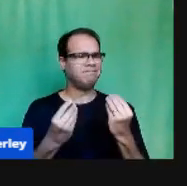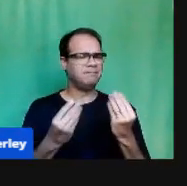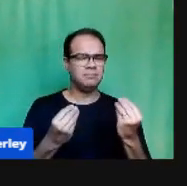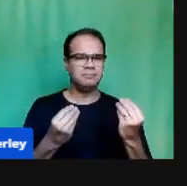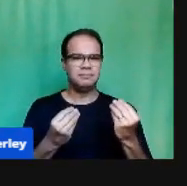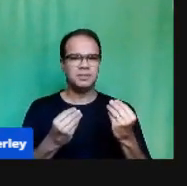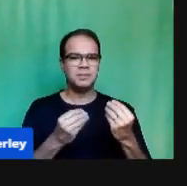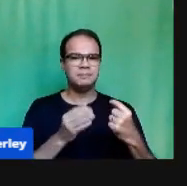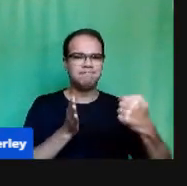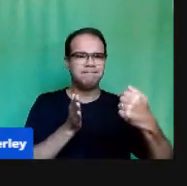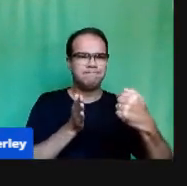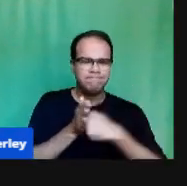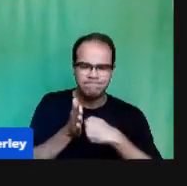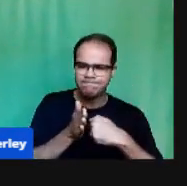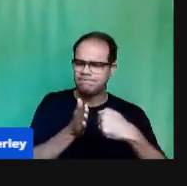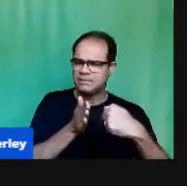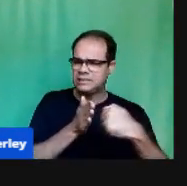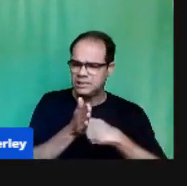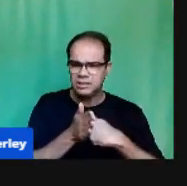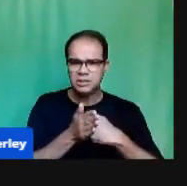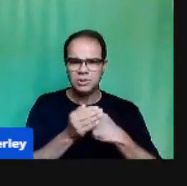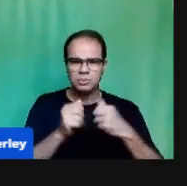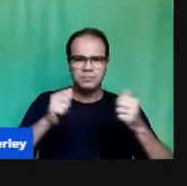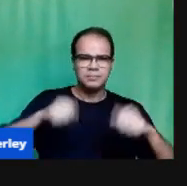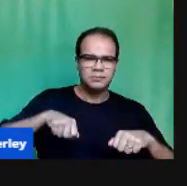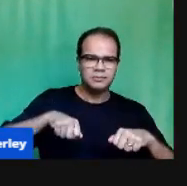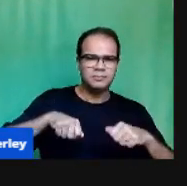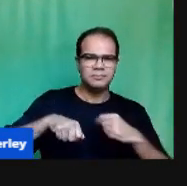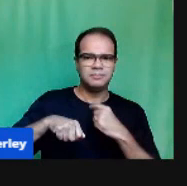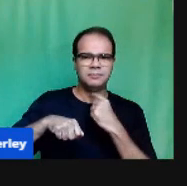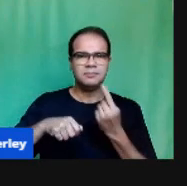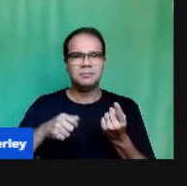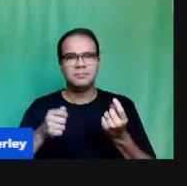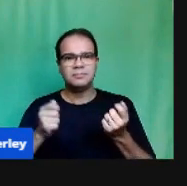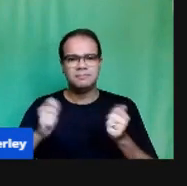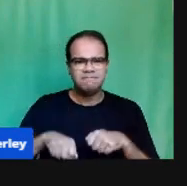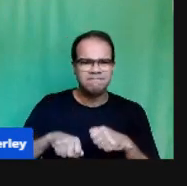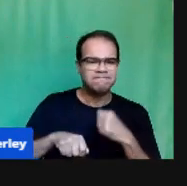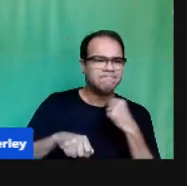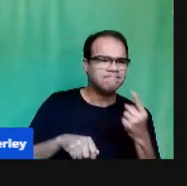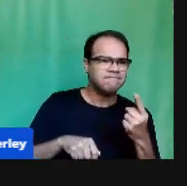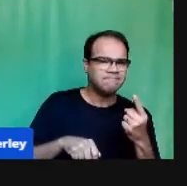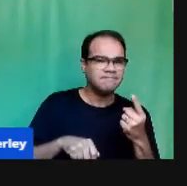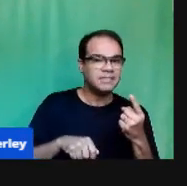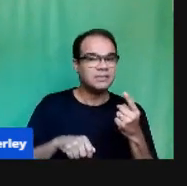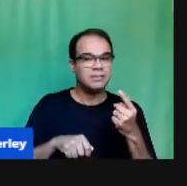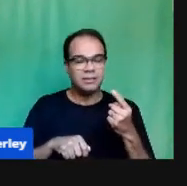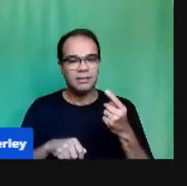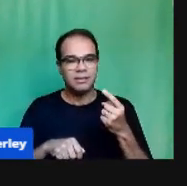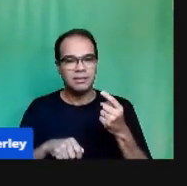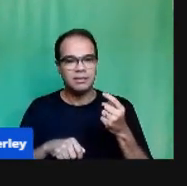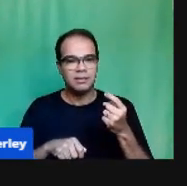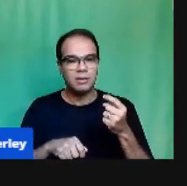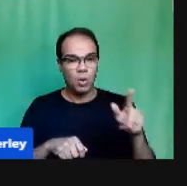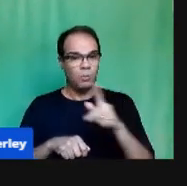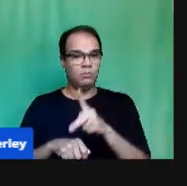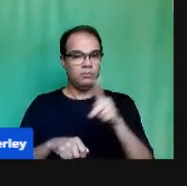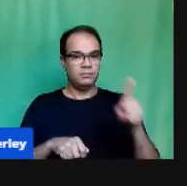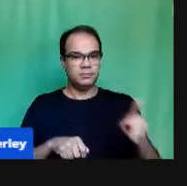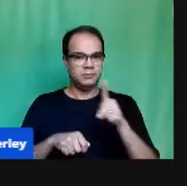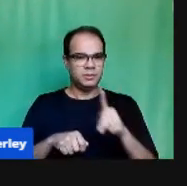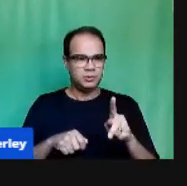As experiências Vivenciadas Vivenciadas por cada professor Estão sobre marcas De inúmeras